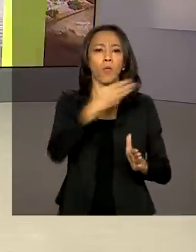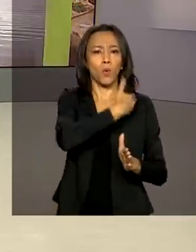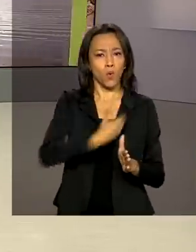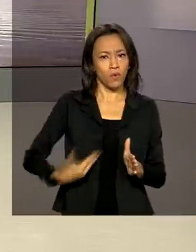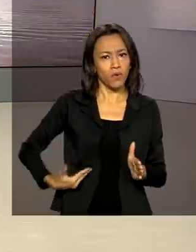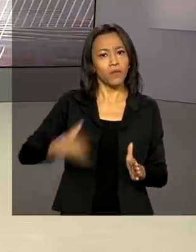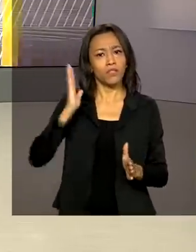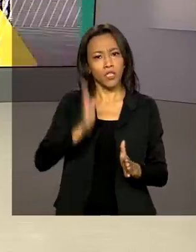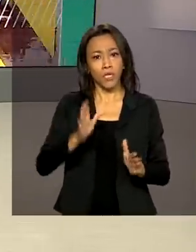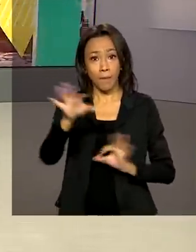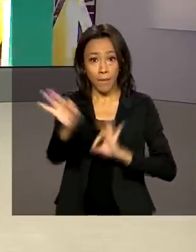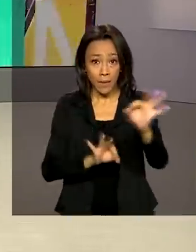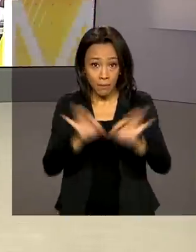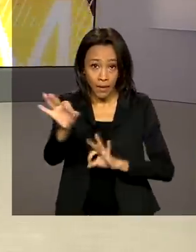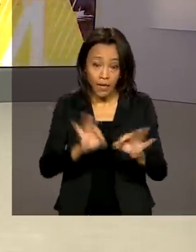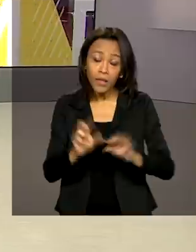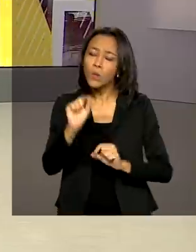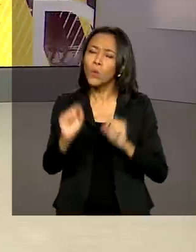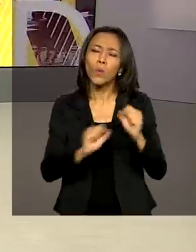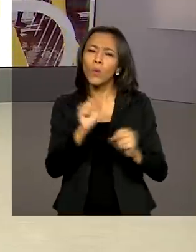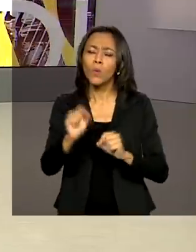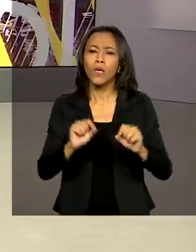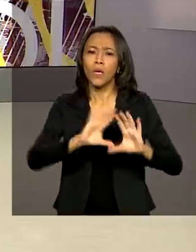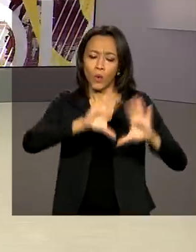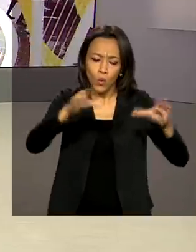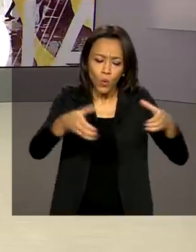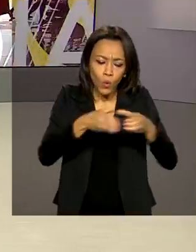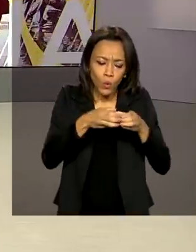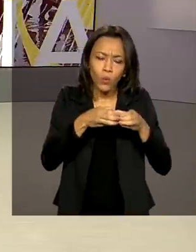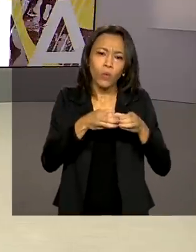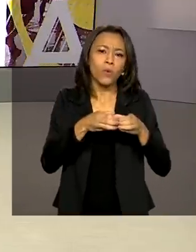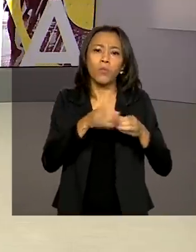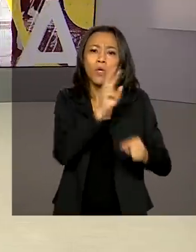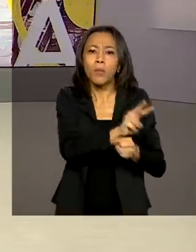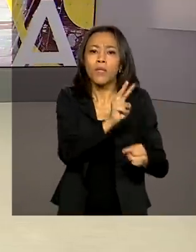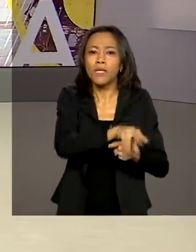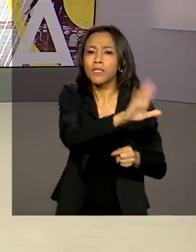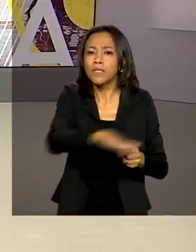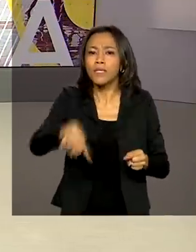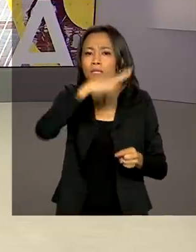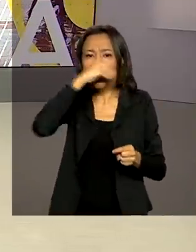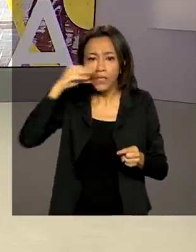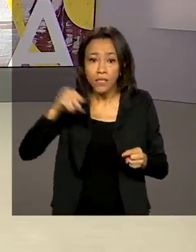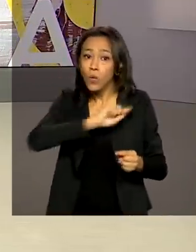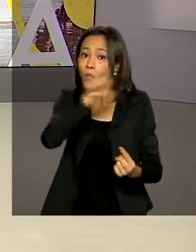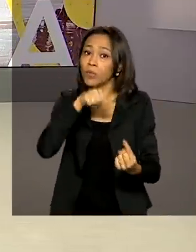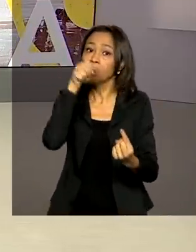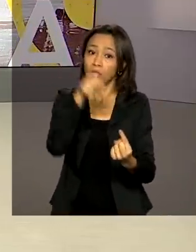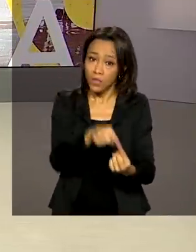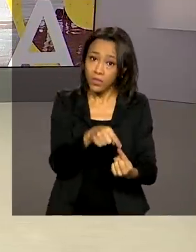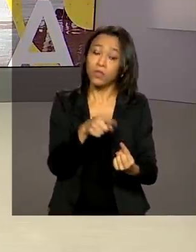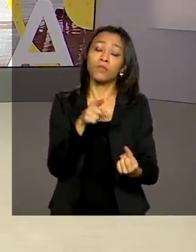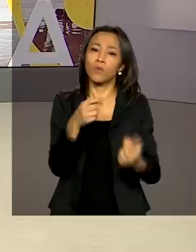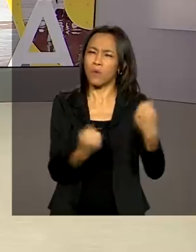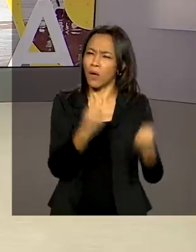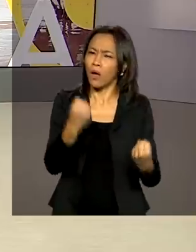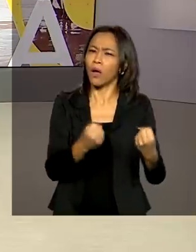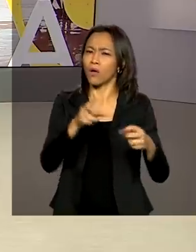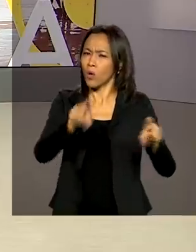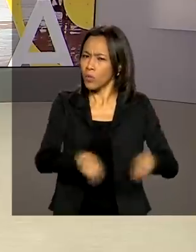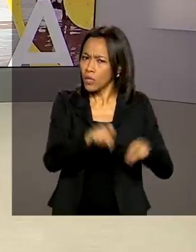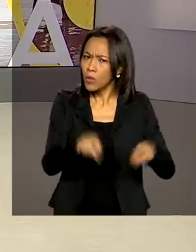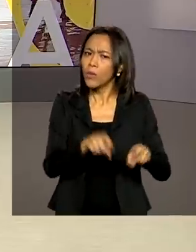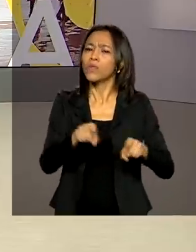equipando os conselhos tutelares com veículos e computadores. O objetivo é fortalecer ações de proteção dos direitos das